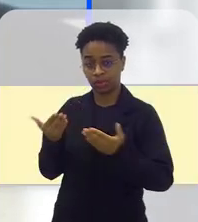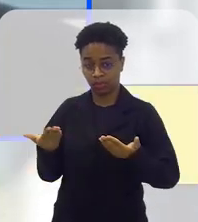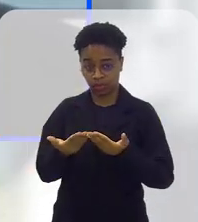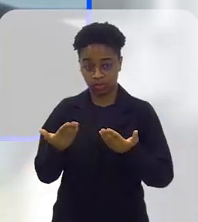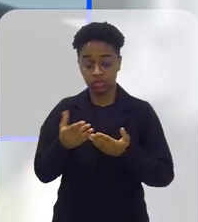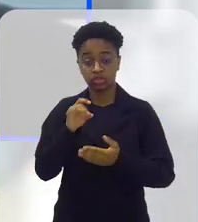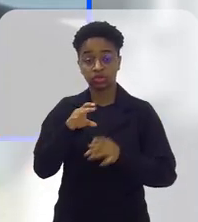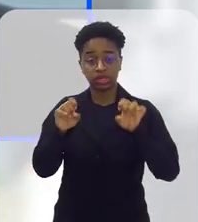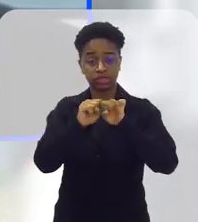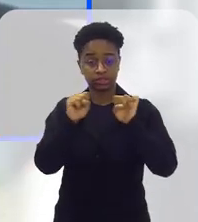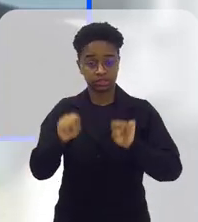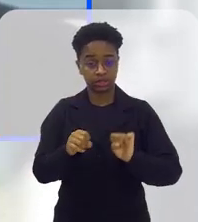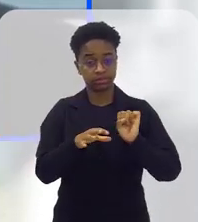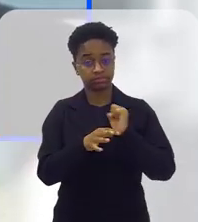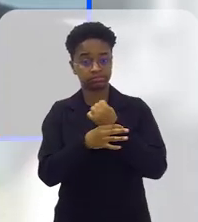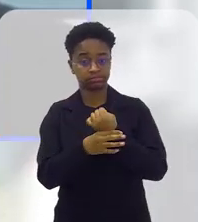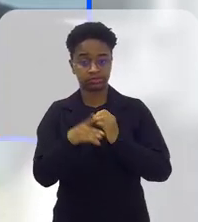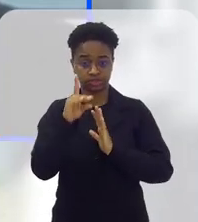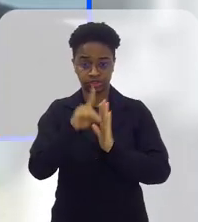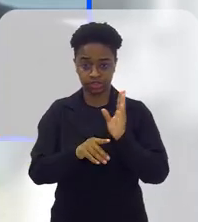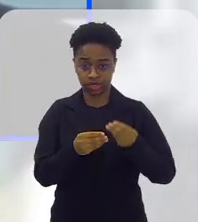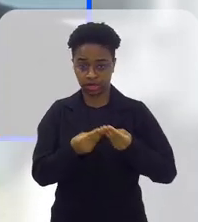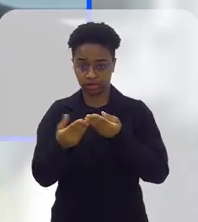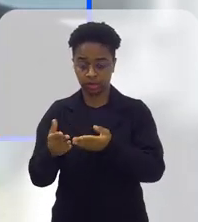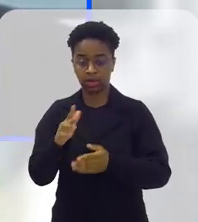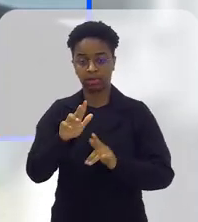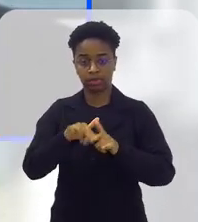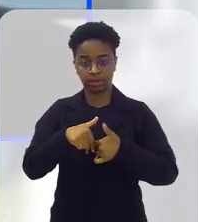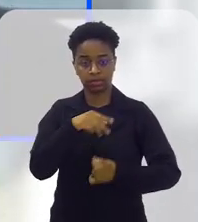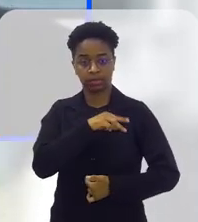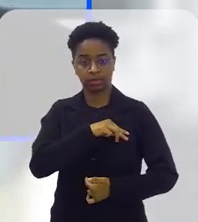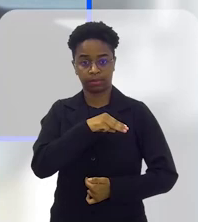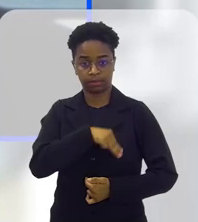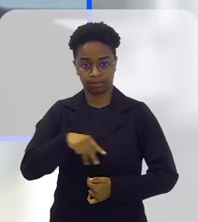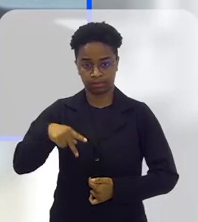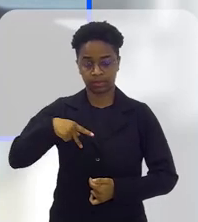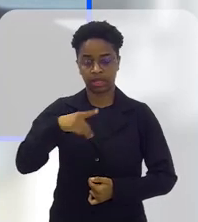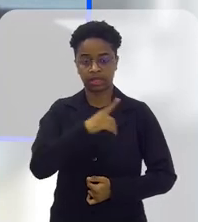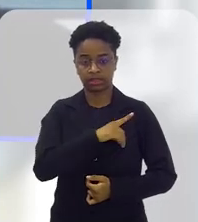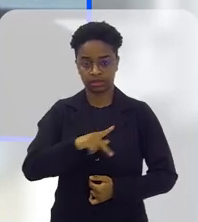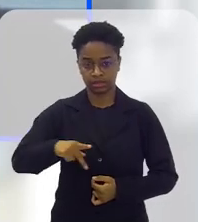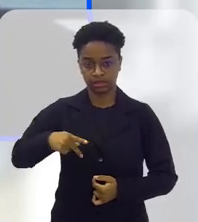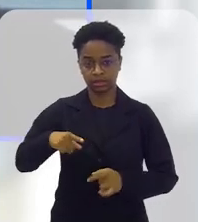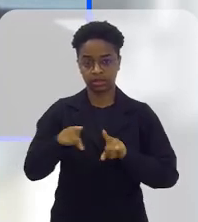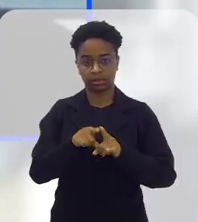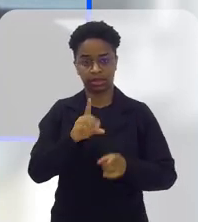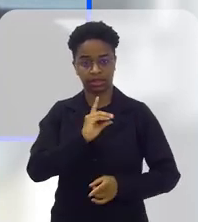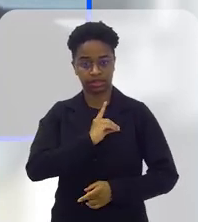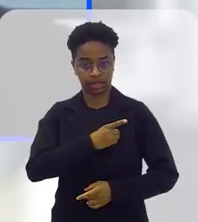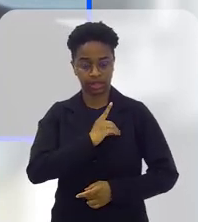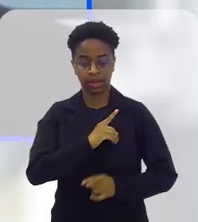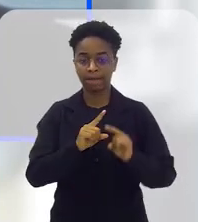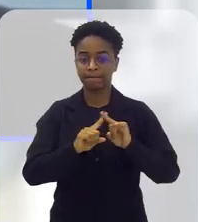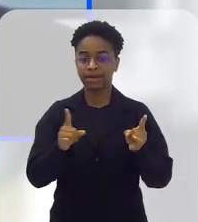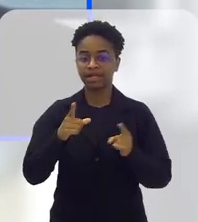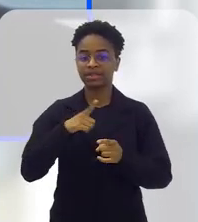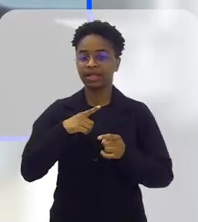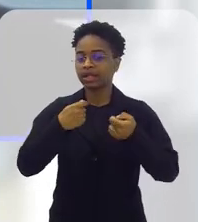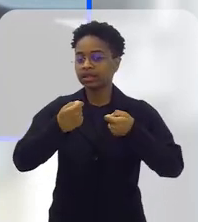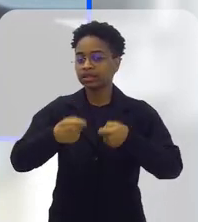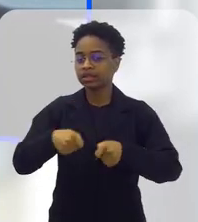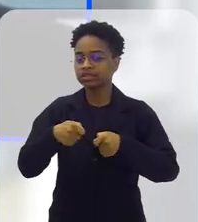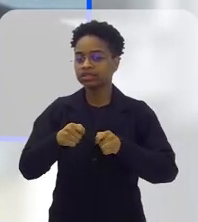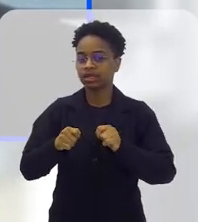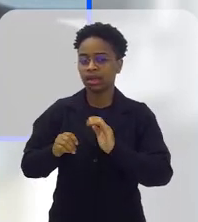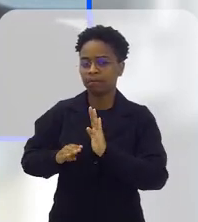não só pelo sistema de garantia de direito, né? Que são Ministério Público, Defensoria, Delegacias, mas a gente já